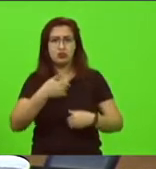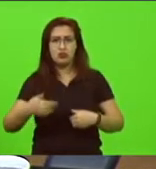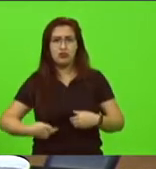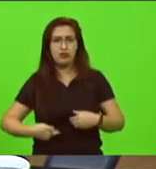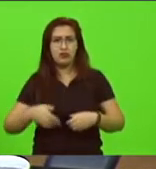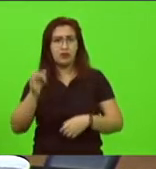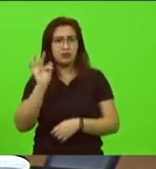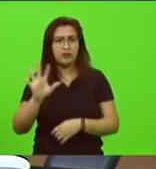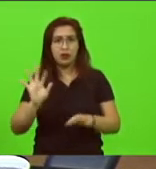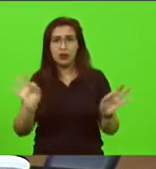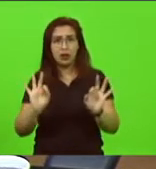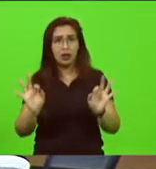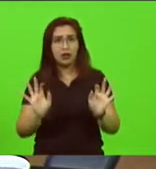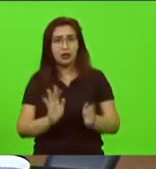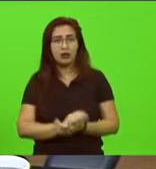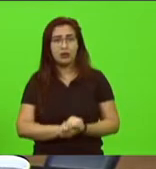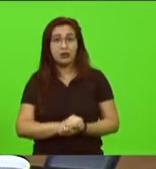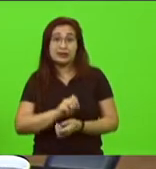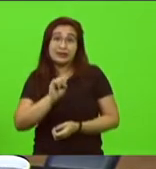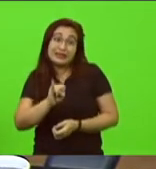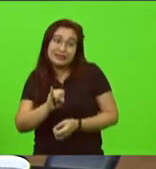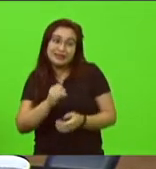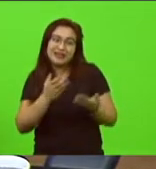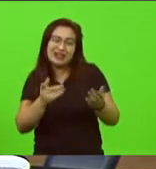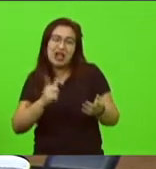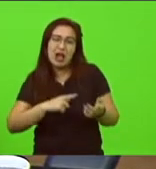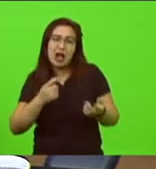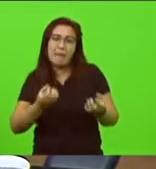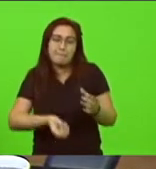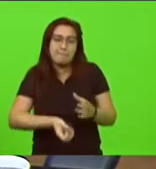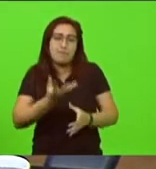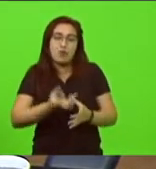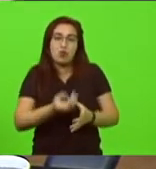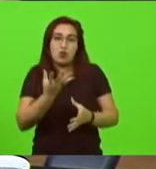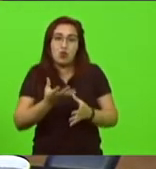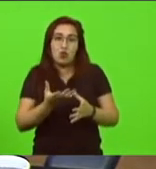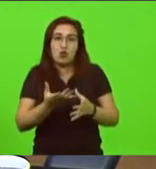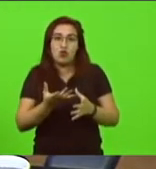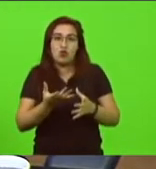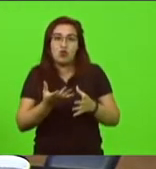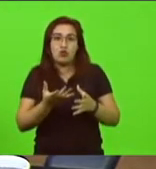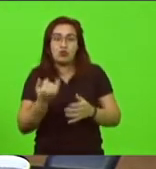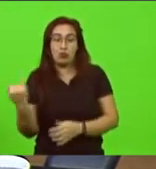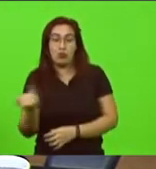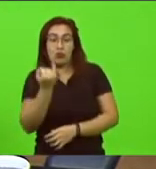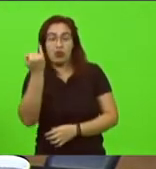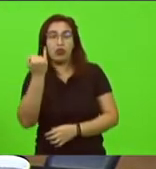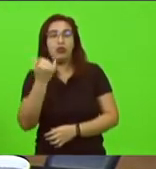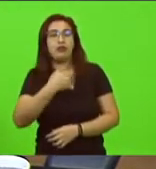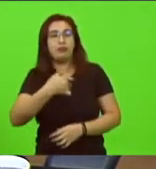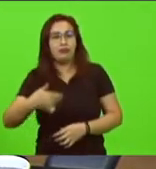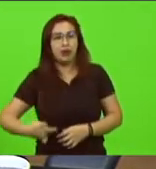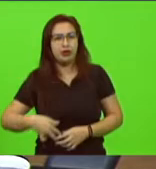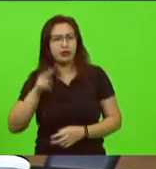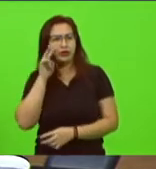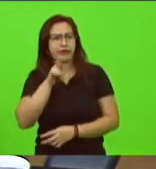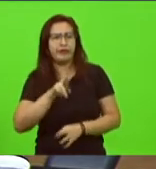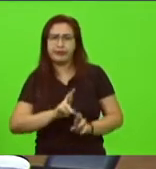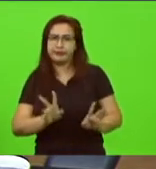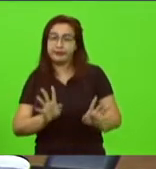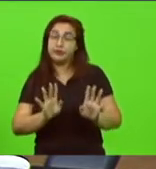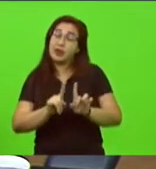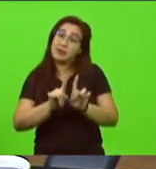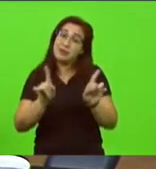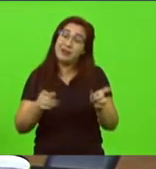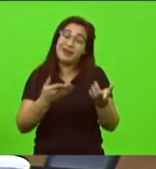nada talvez se fossem grandes produtores a ministra olharia diferente mas como são pequenos produtores